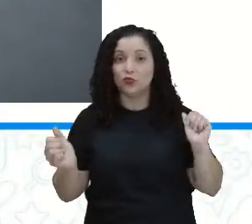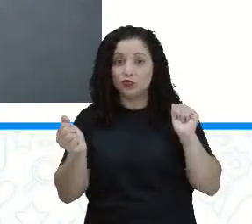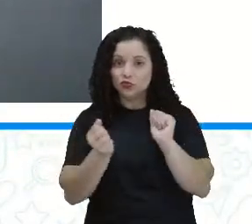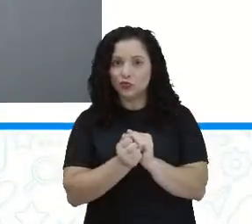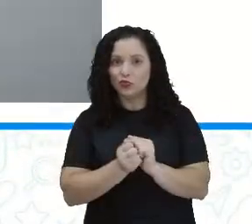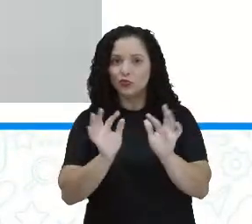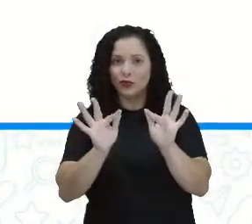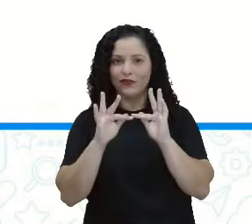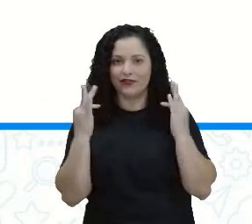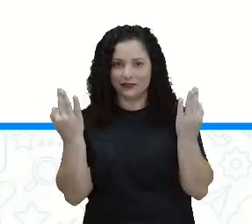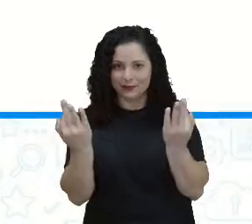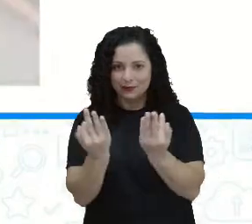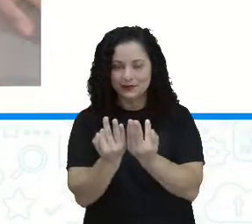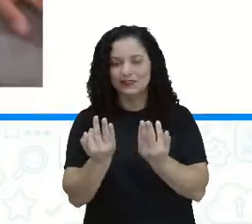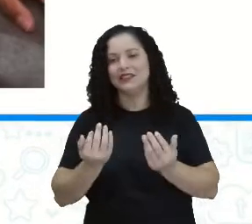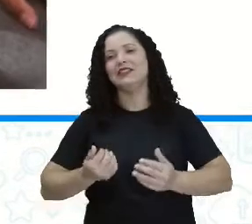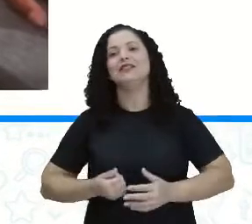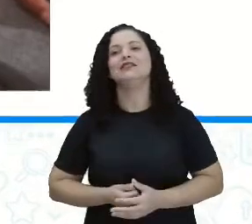família.